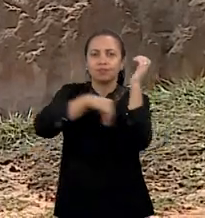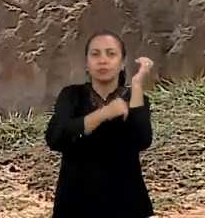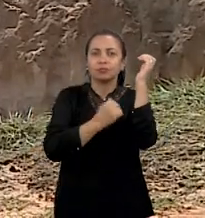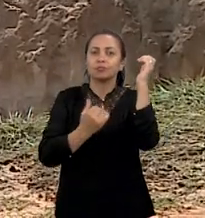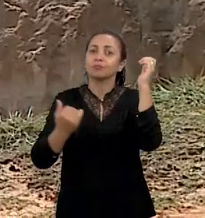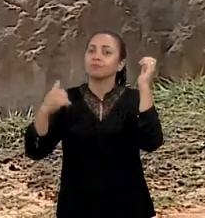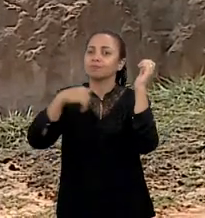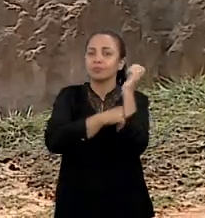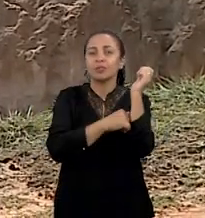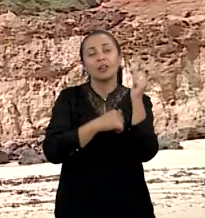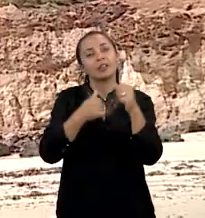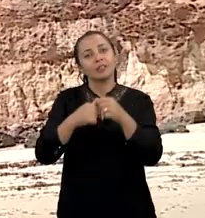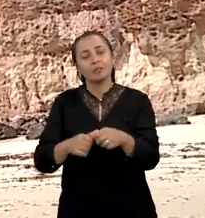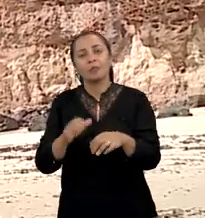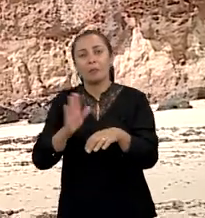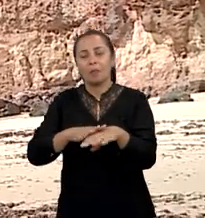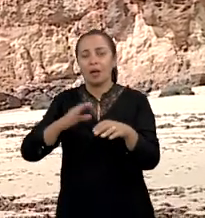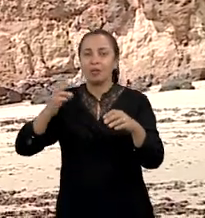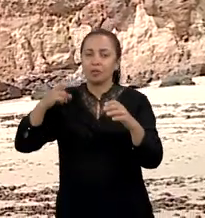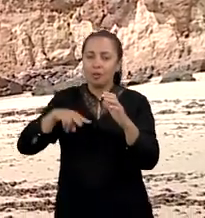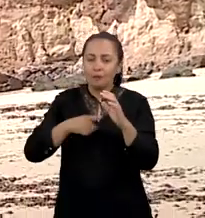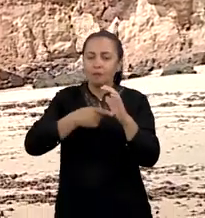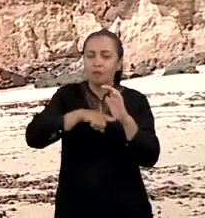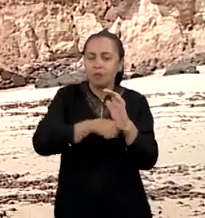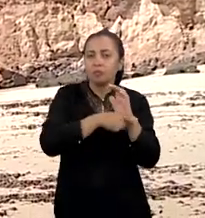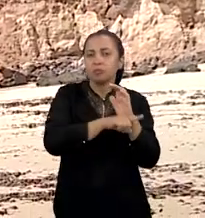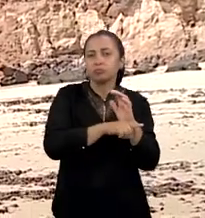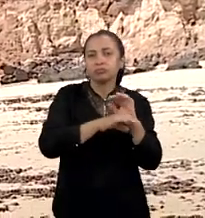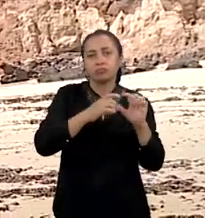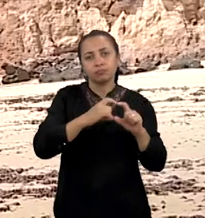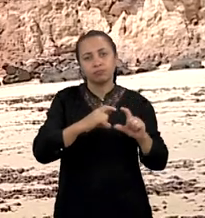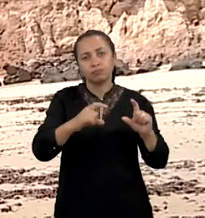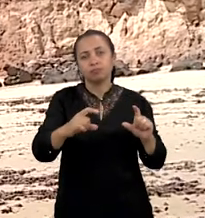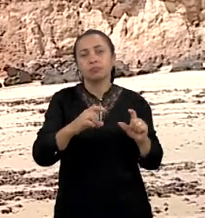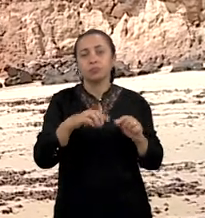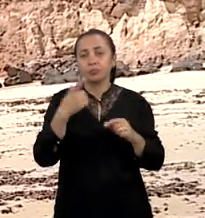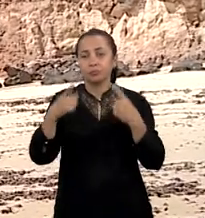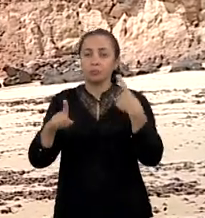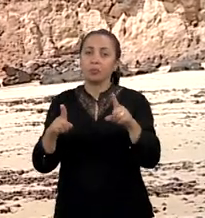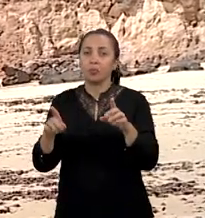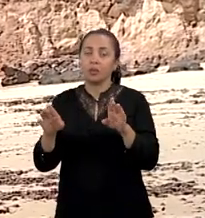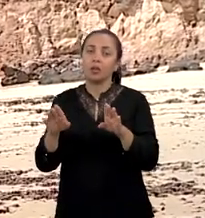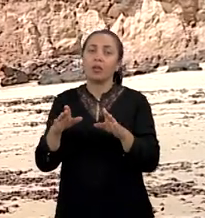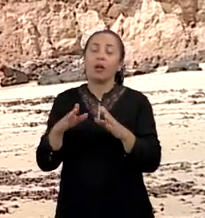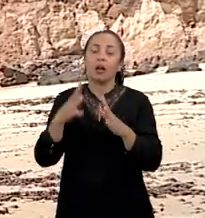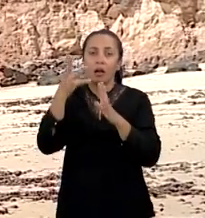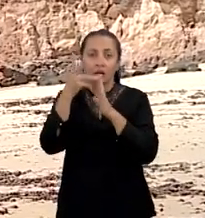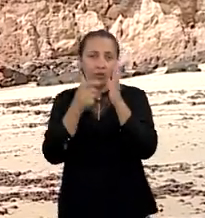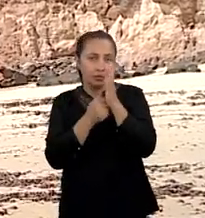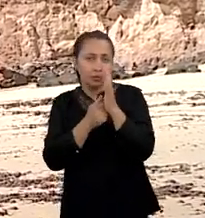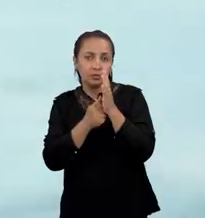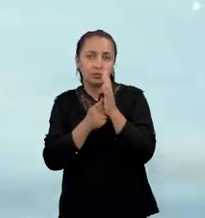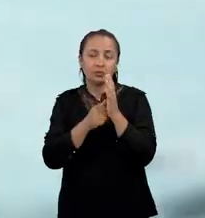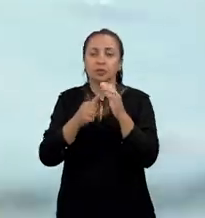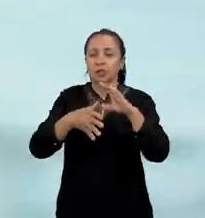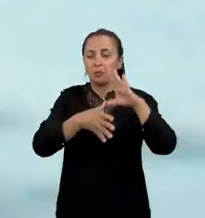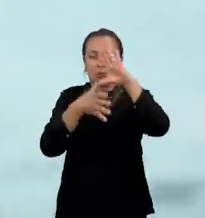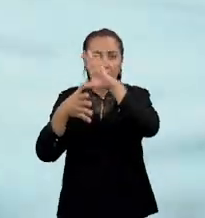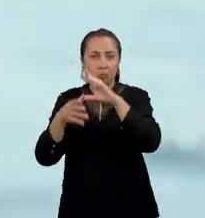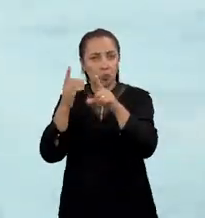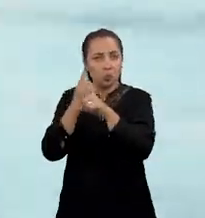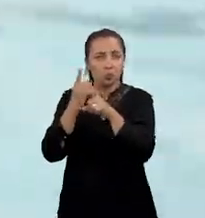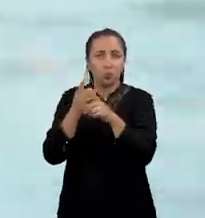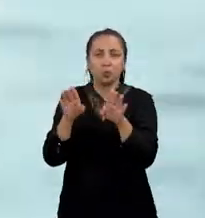intensificação nessa erosão da falésia aqui nesse trecho. Um outro elemento que a gente